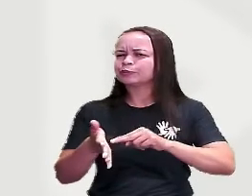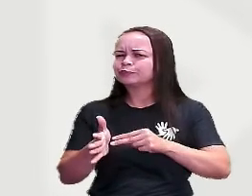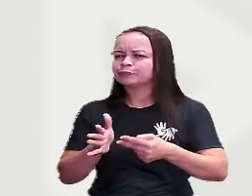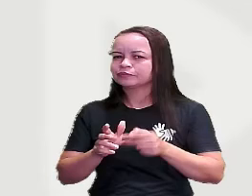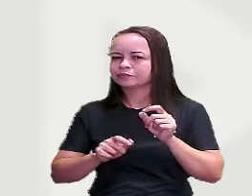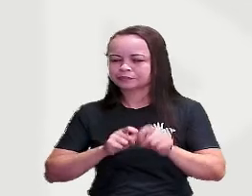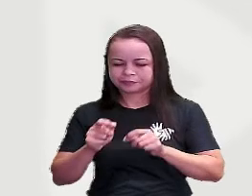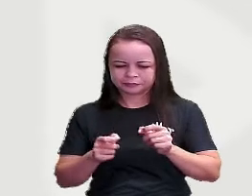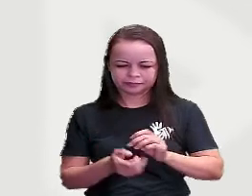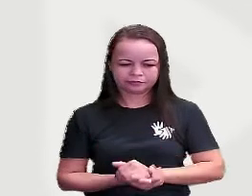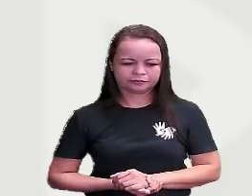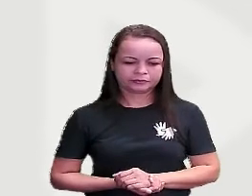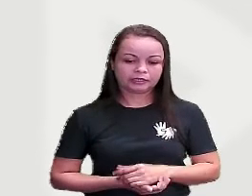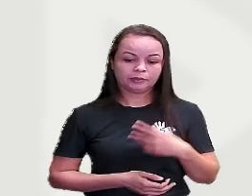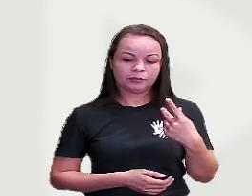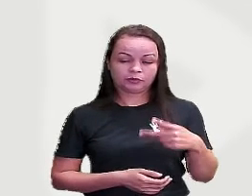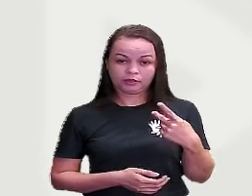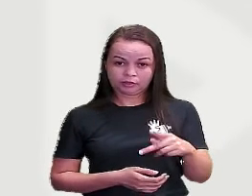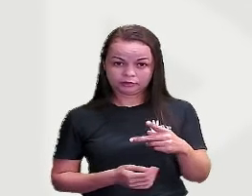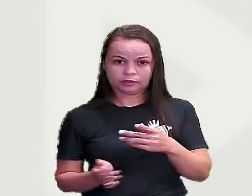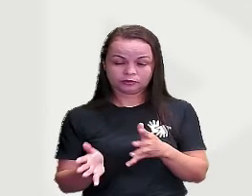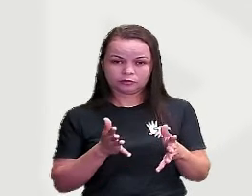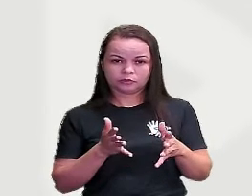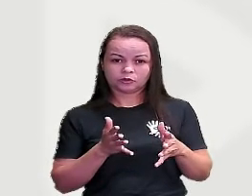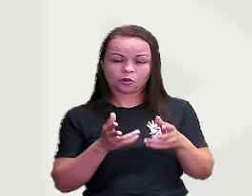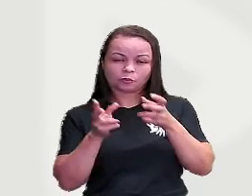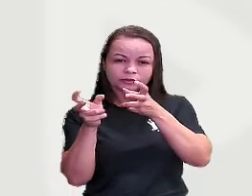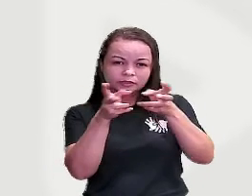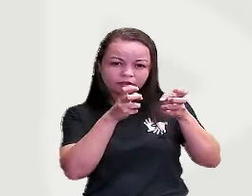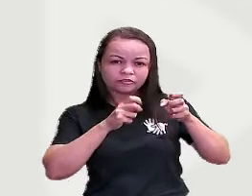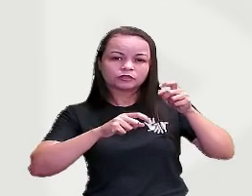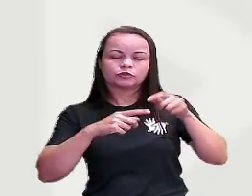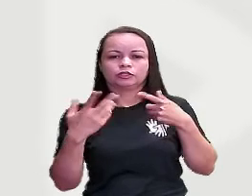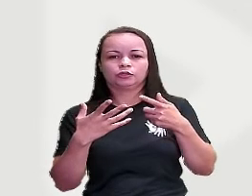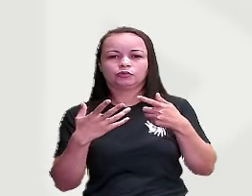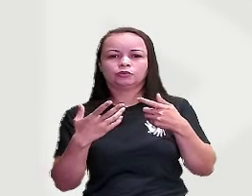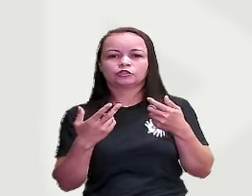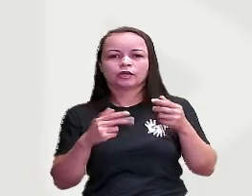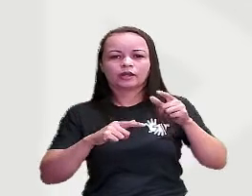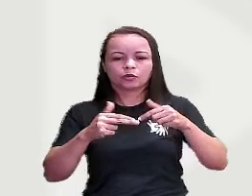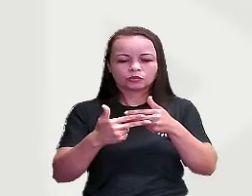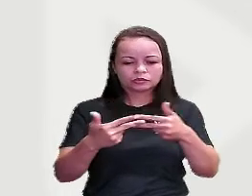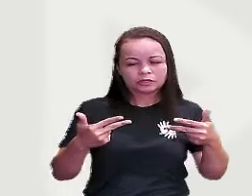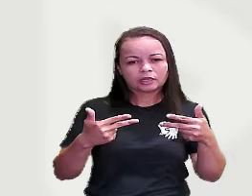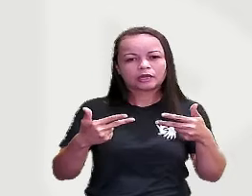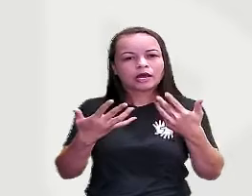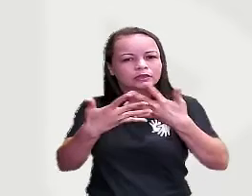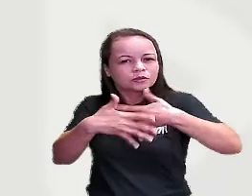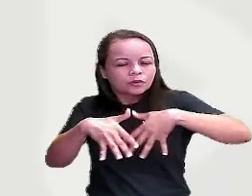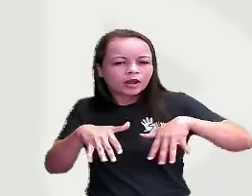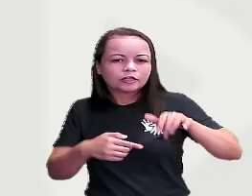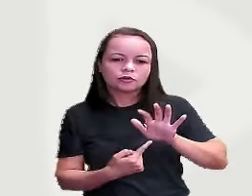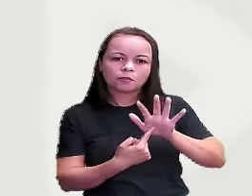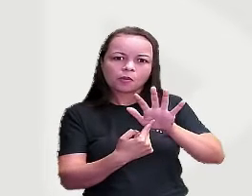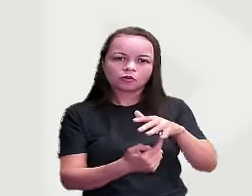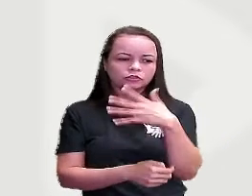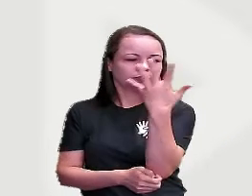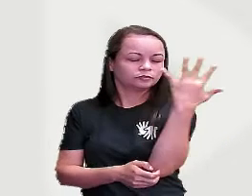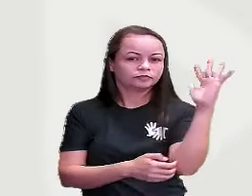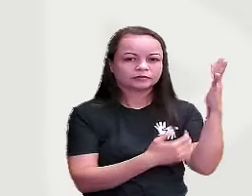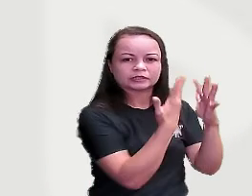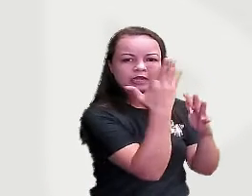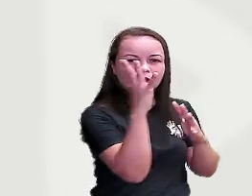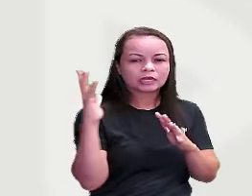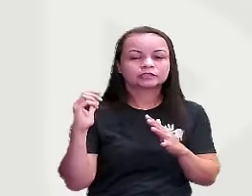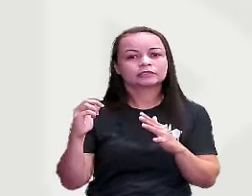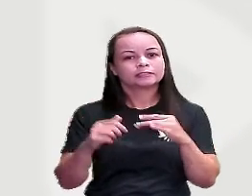Por esse motivo Podemos observar Que os recursos naturais Presentes na natureza É vital É de